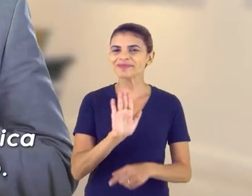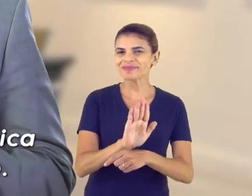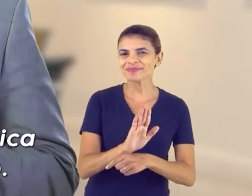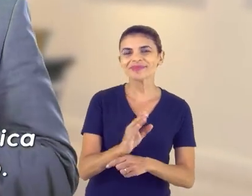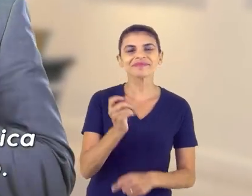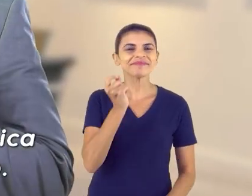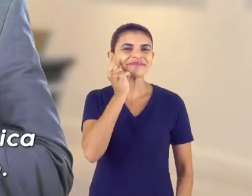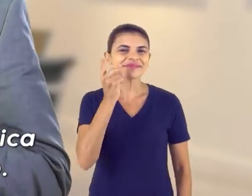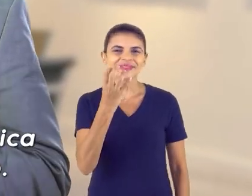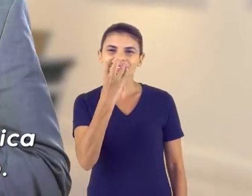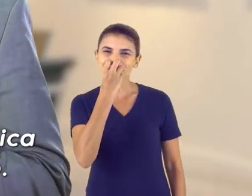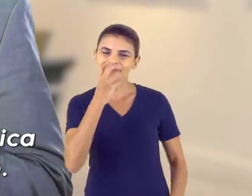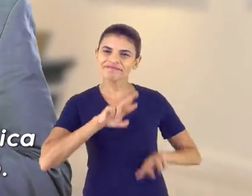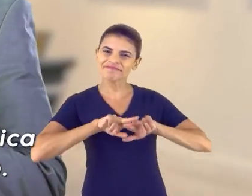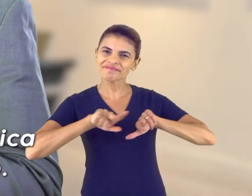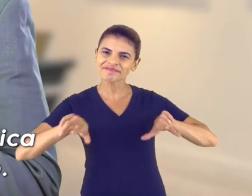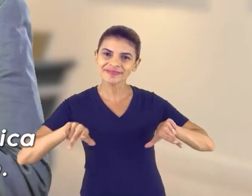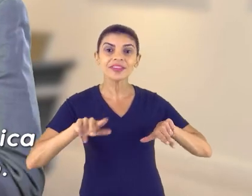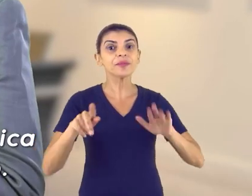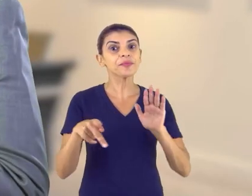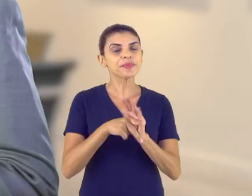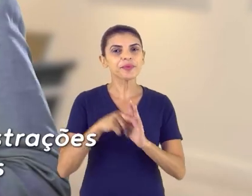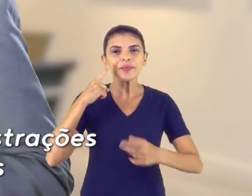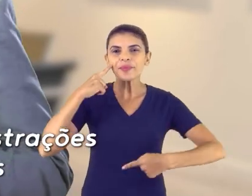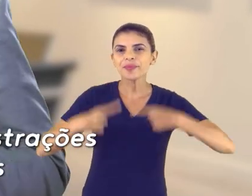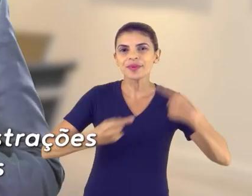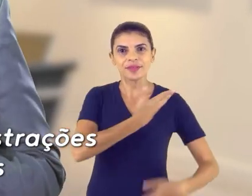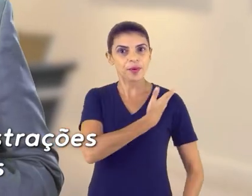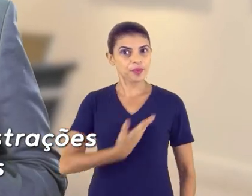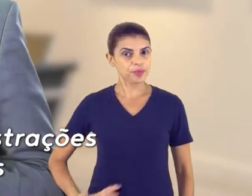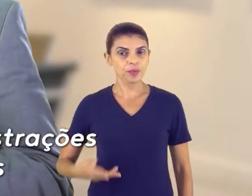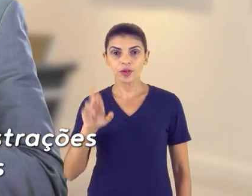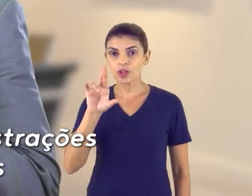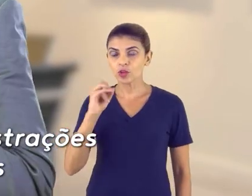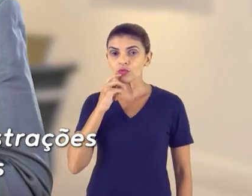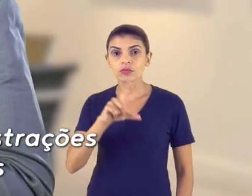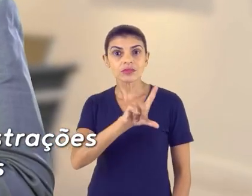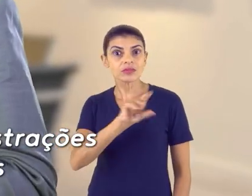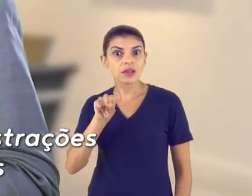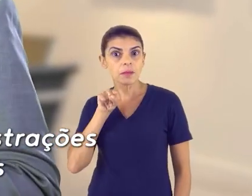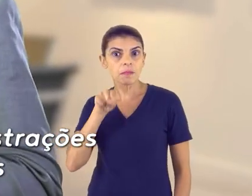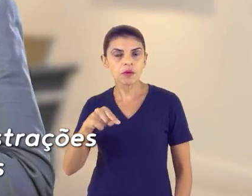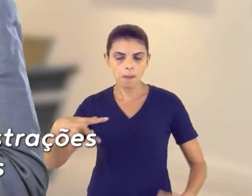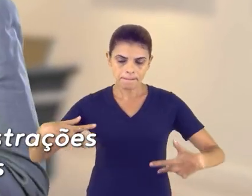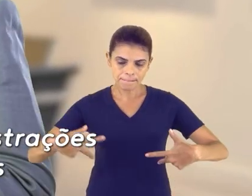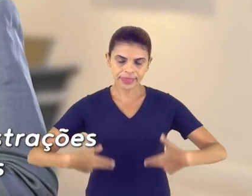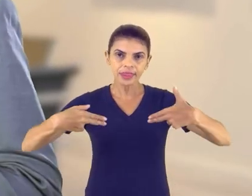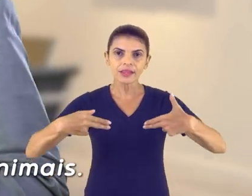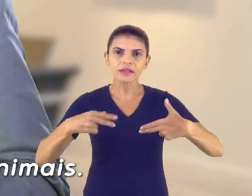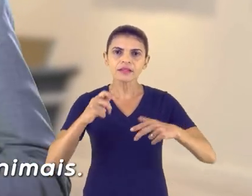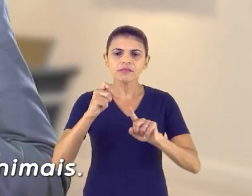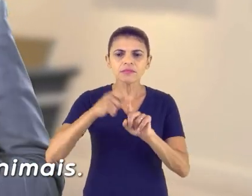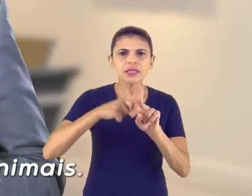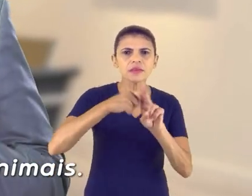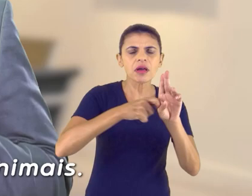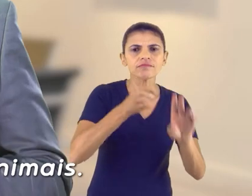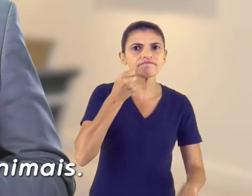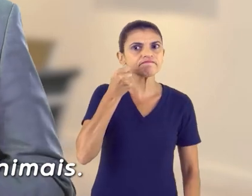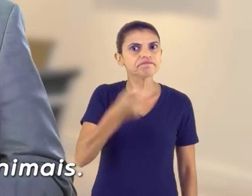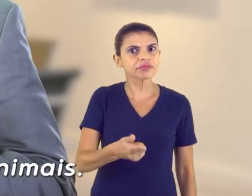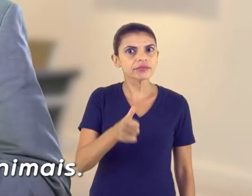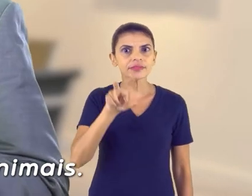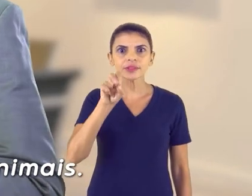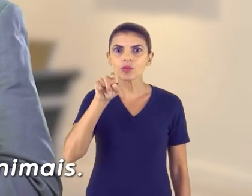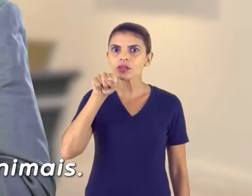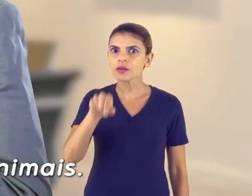a primeira política pública da história do Estado. Um programa de 100 mil castrações, que em poucos meses já castrou mais